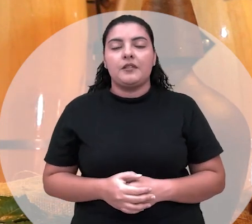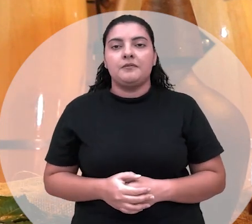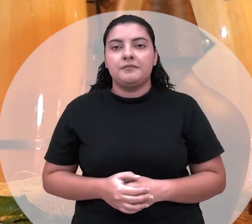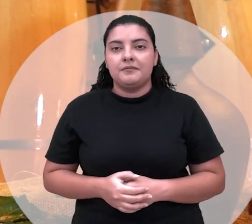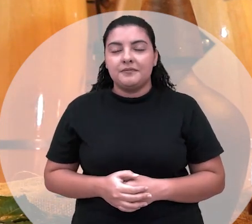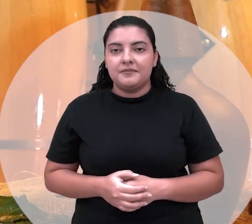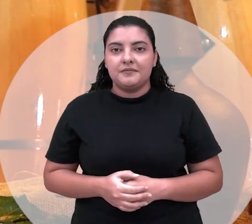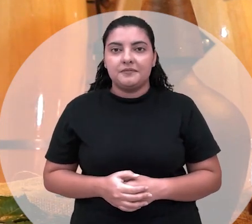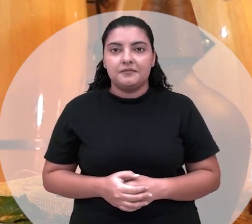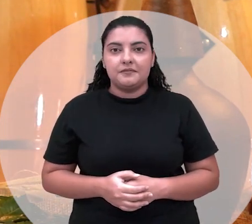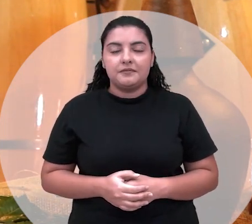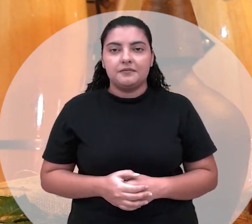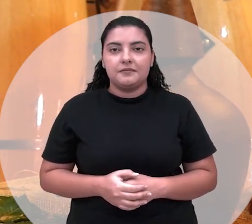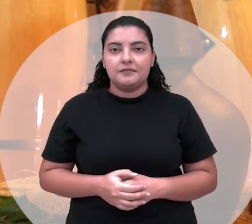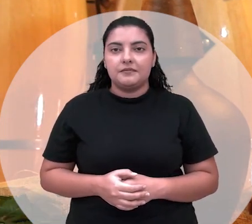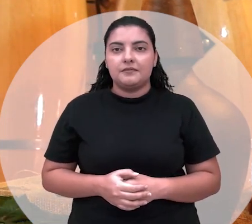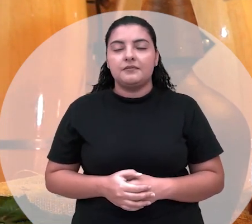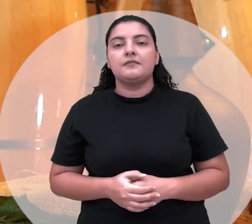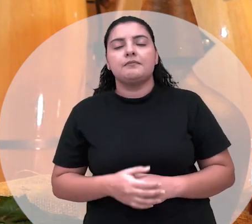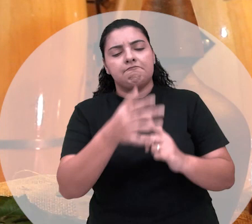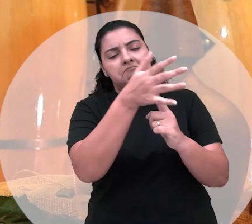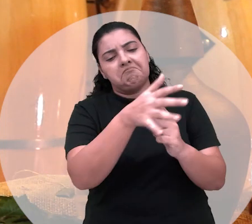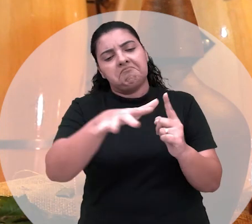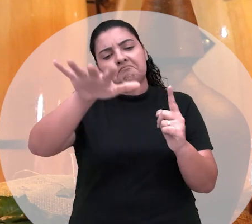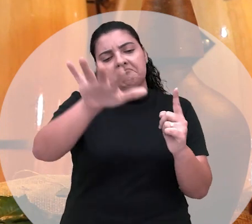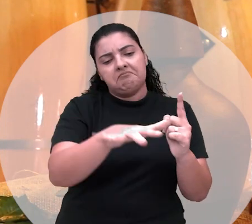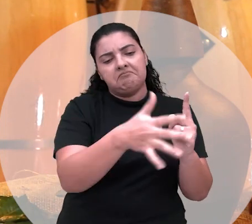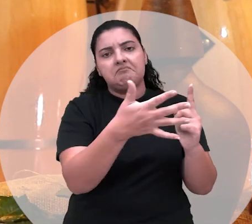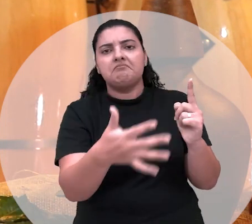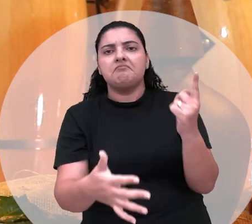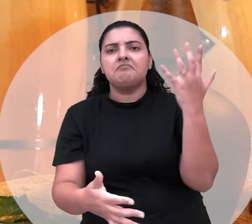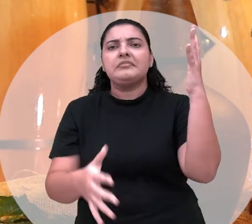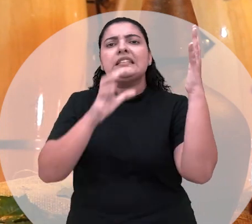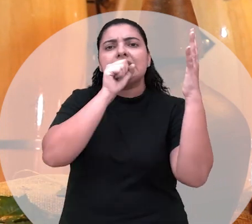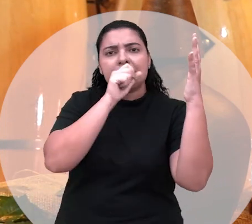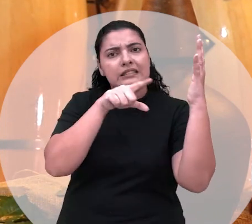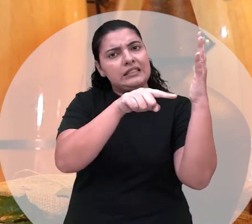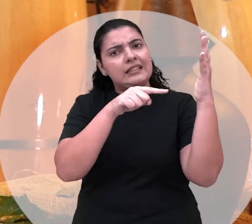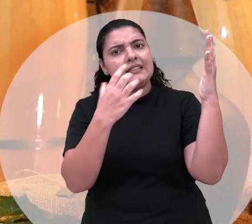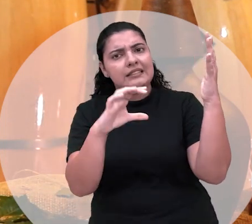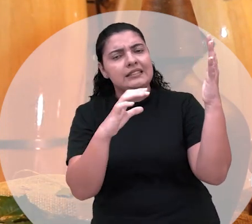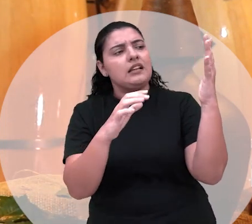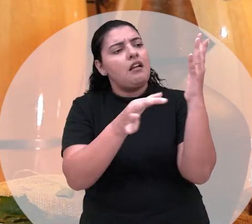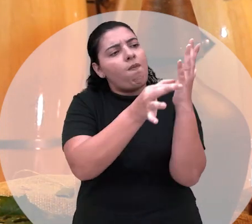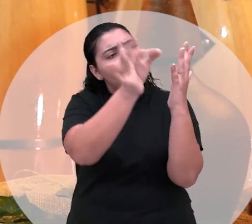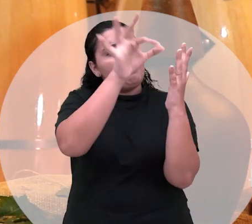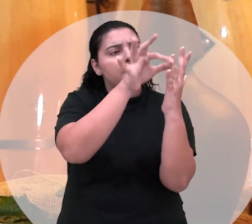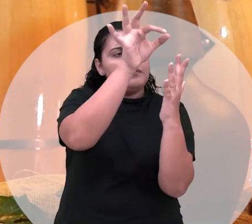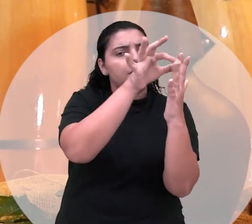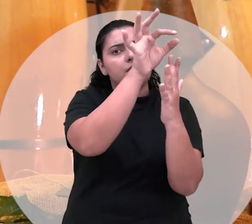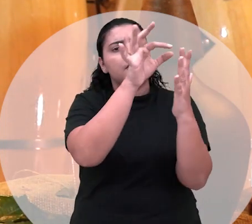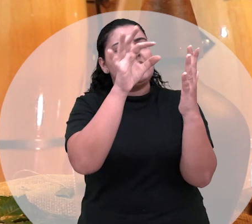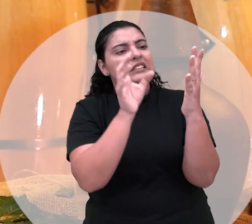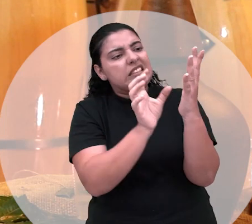a folha da laranjeira tem ciência o galho da laranjeira tem